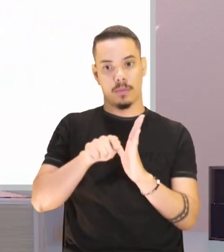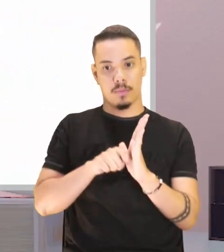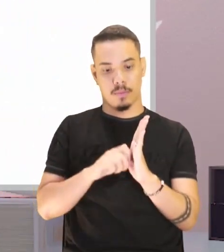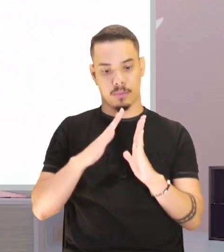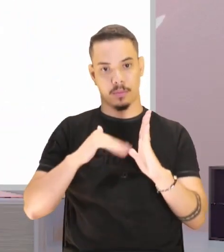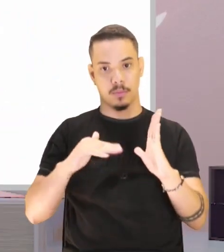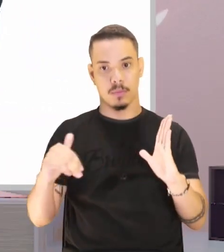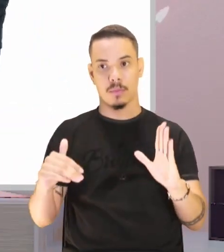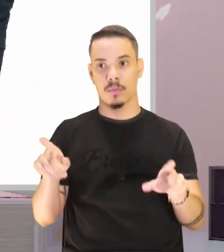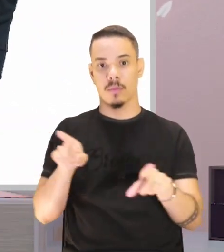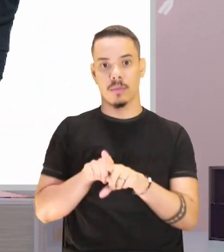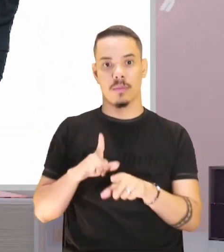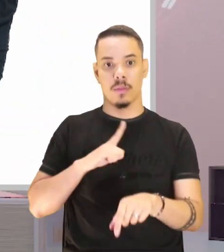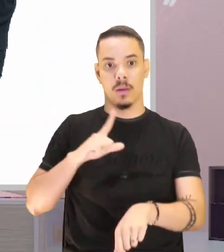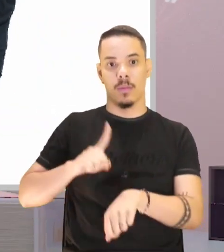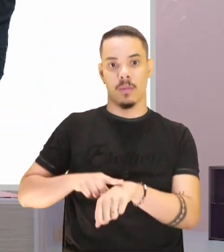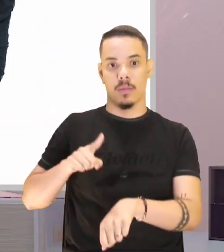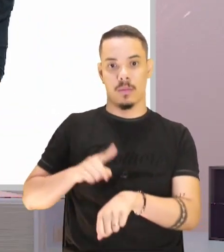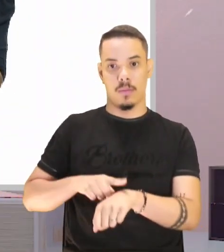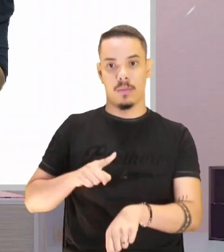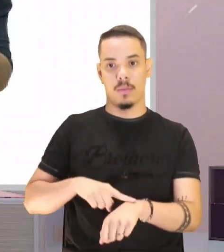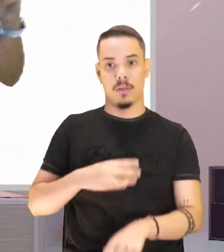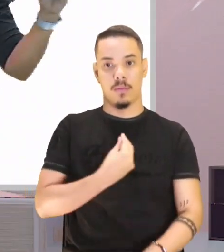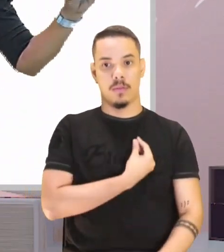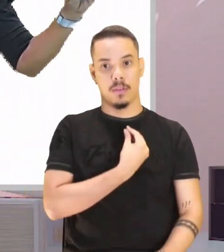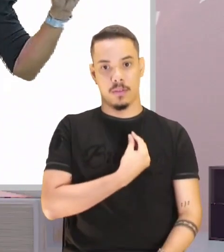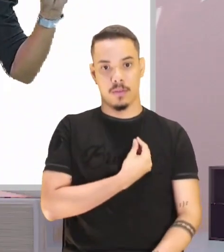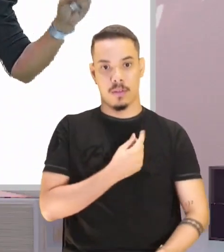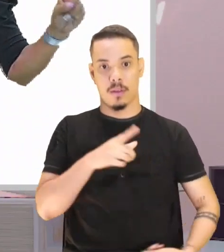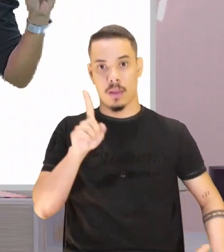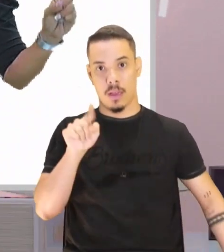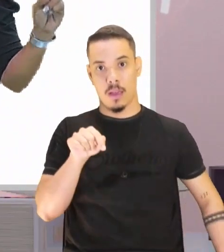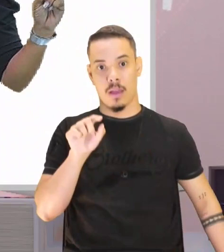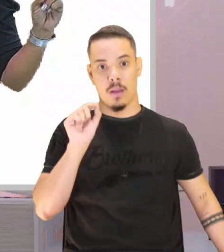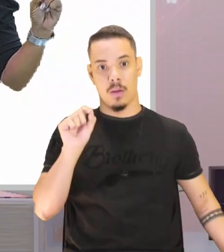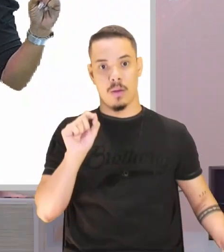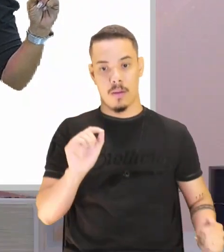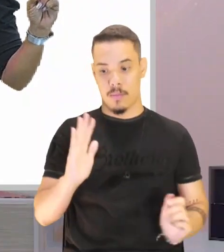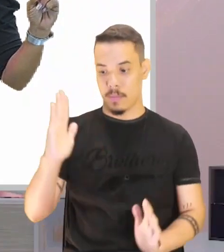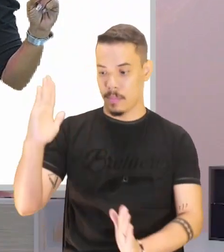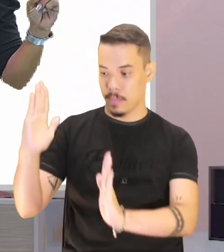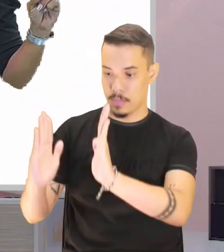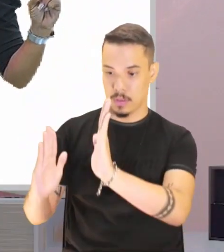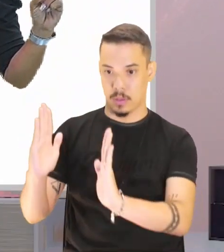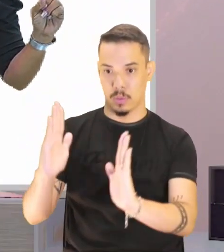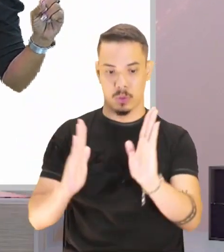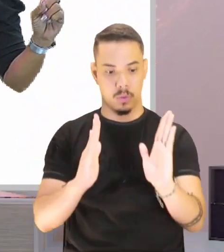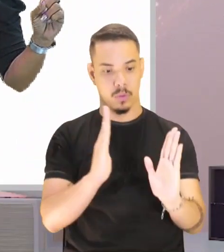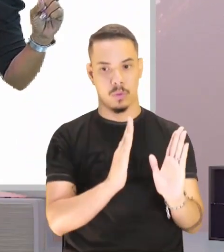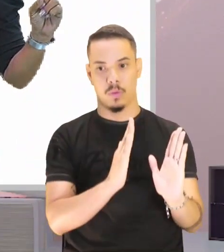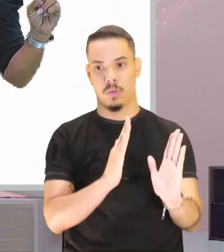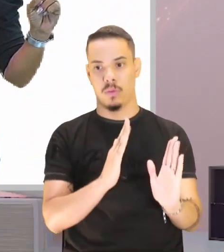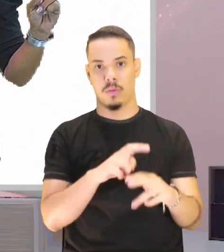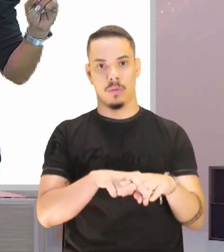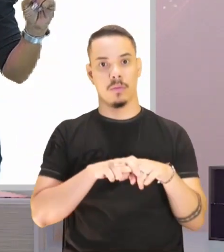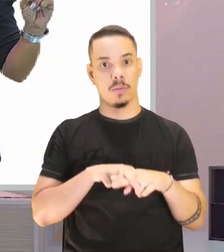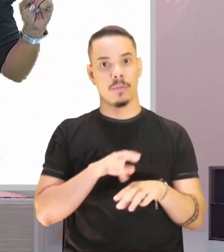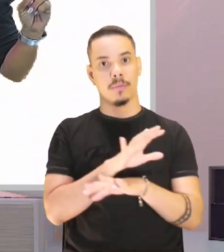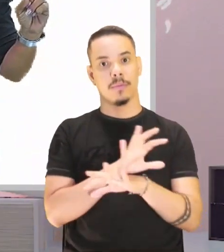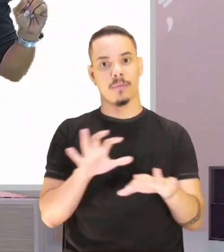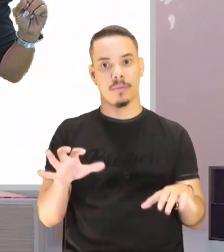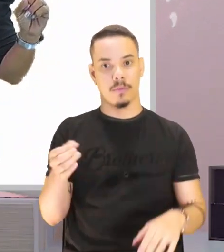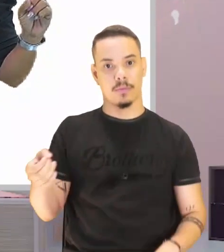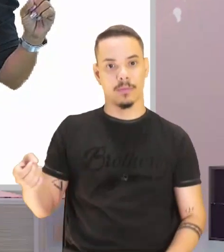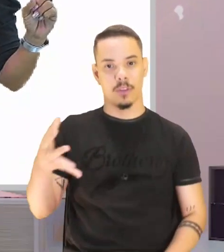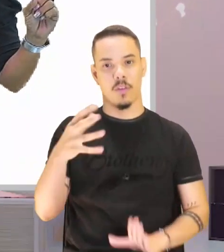estilo do momento em que ela está vivendo, que é esse período aí, certo? E quando passamos para um